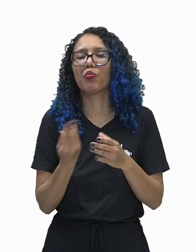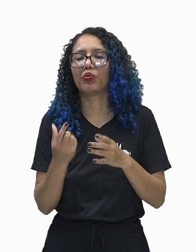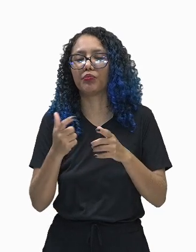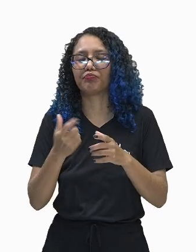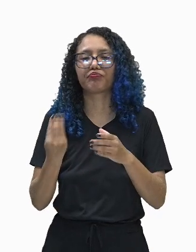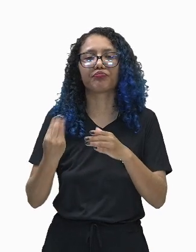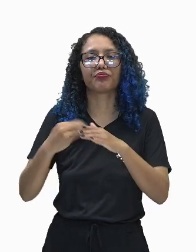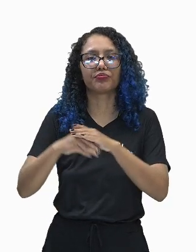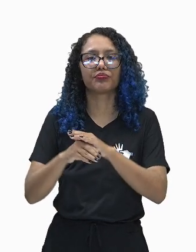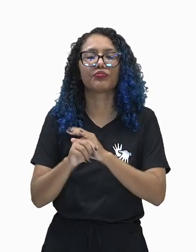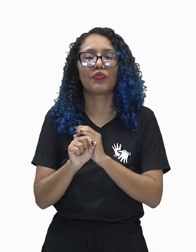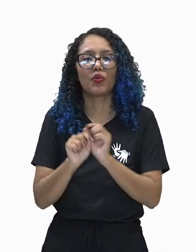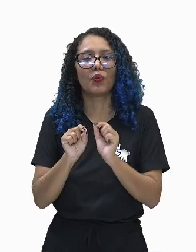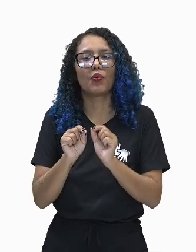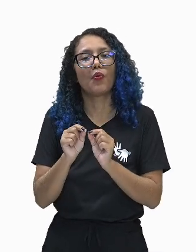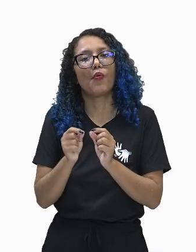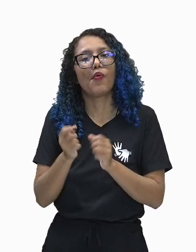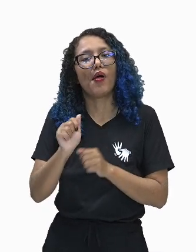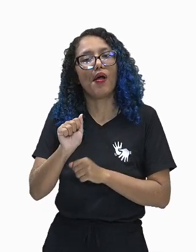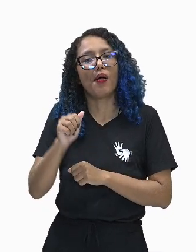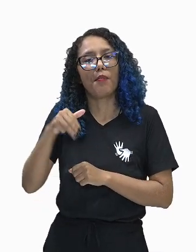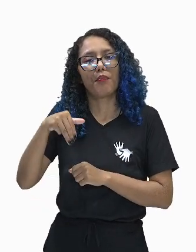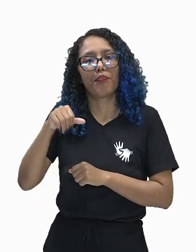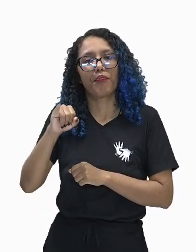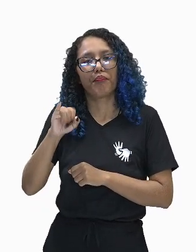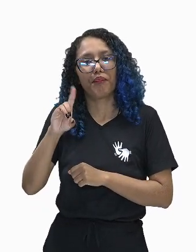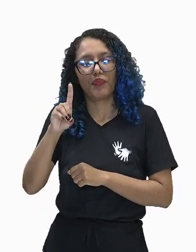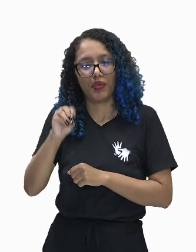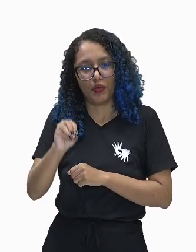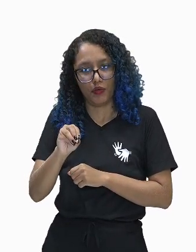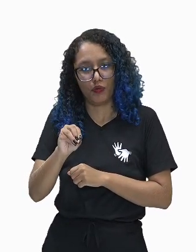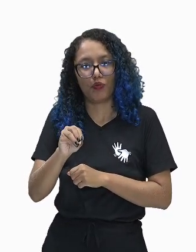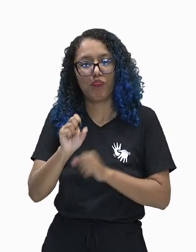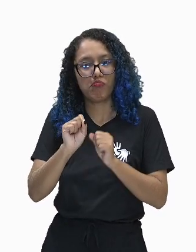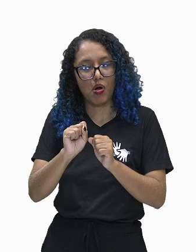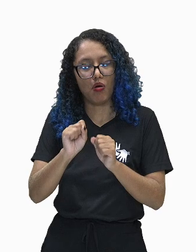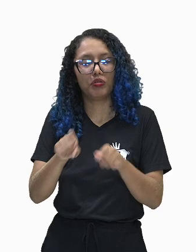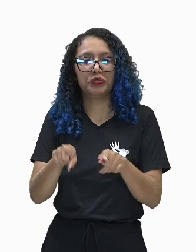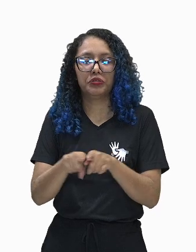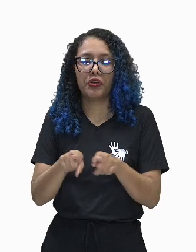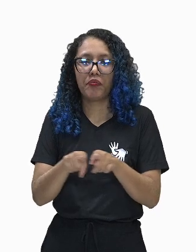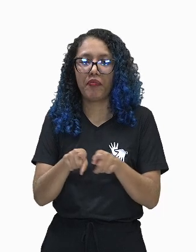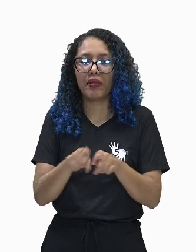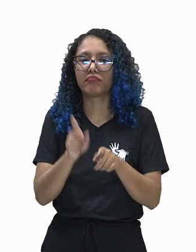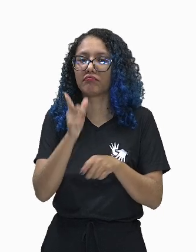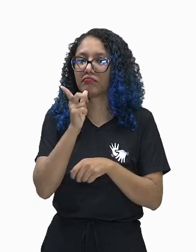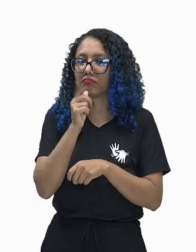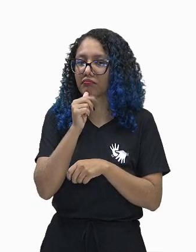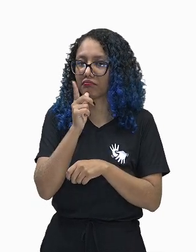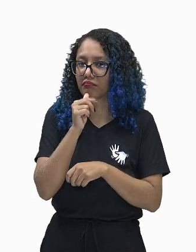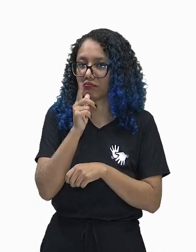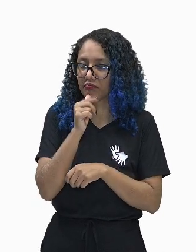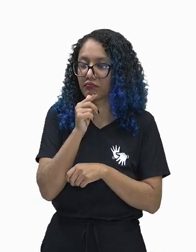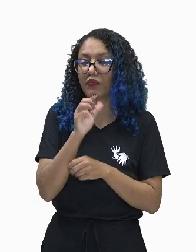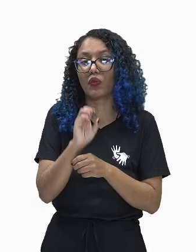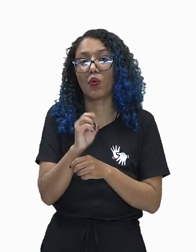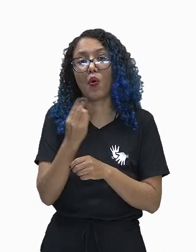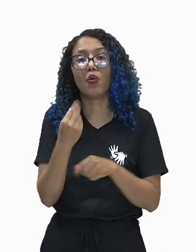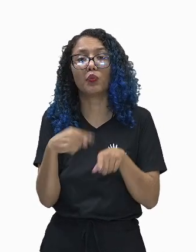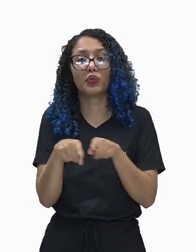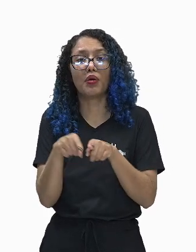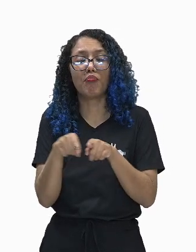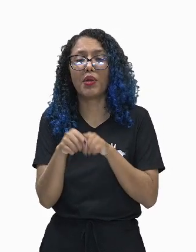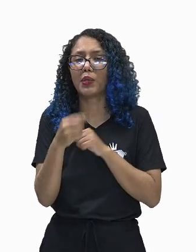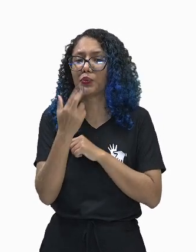armazenadas em forma de amido, em plástico de amido, também em quantidade de água